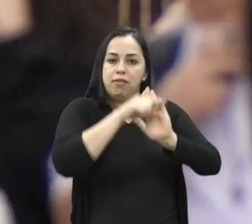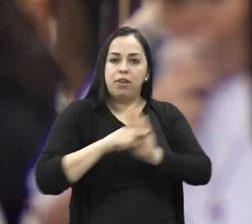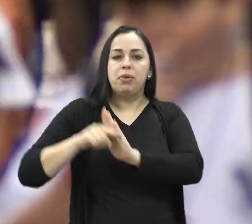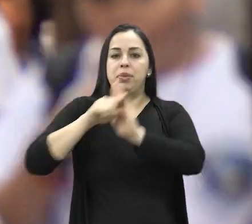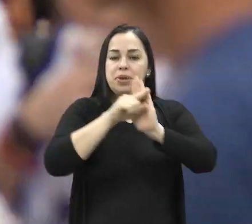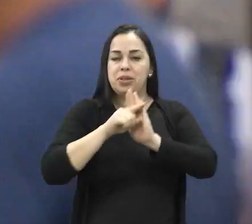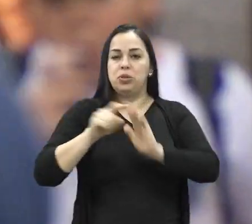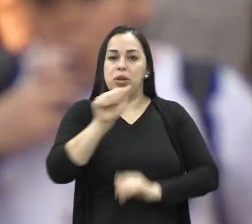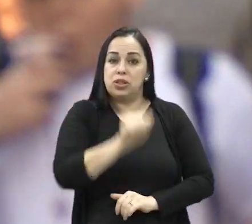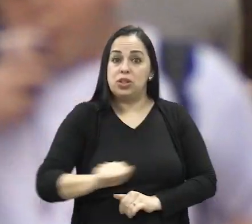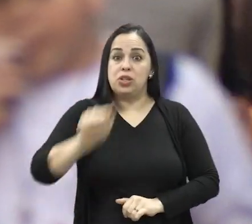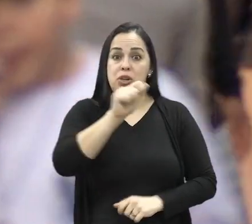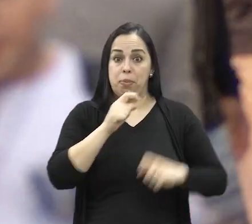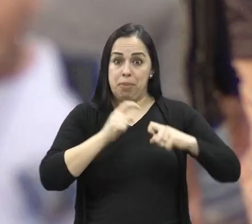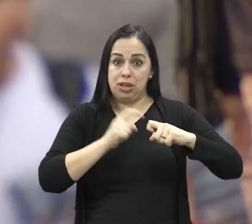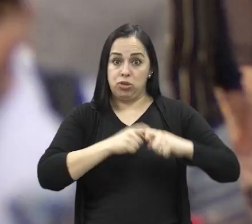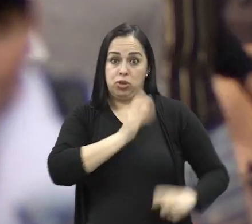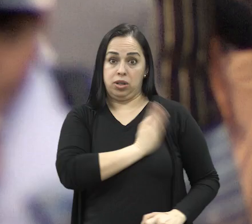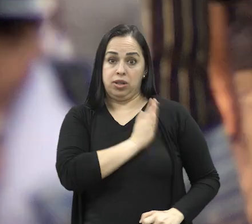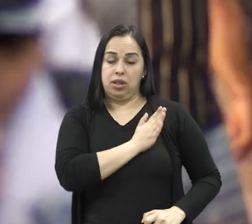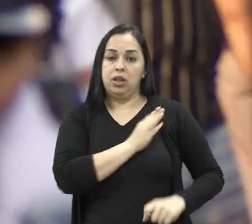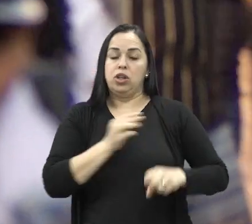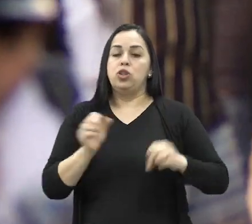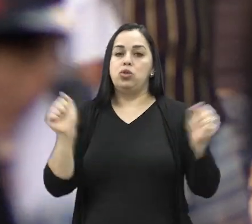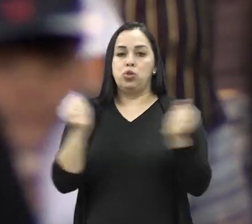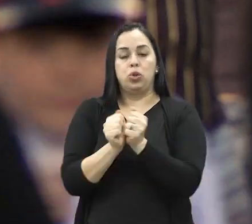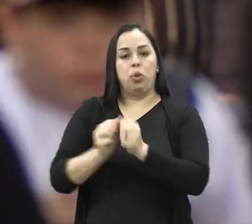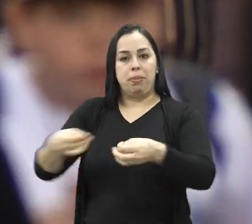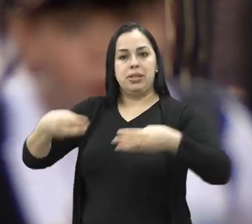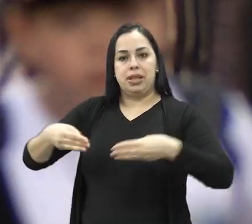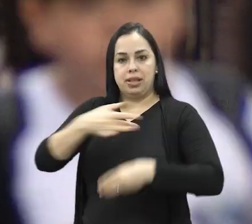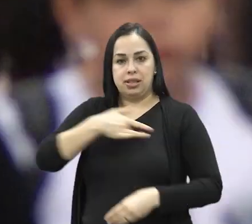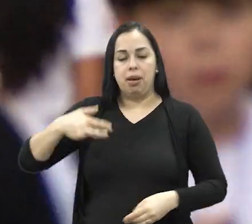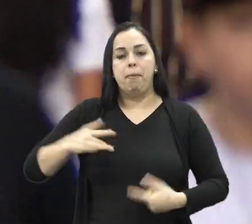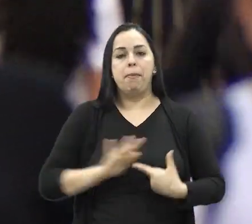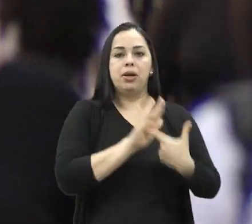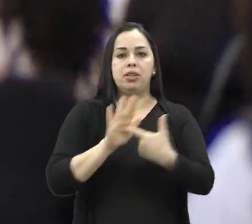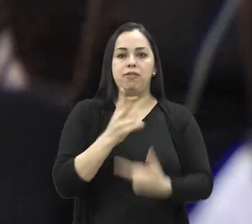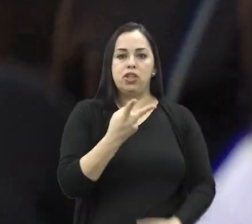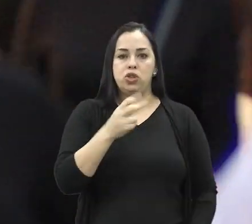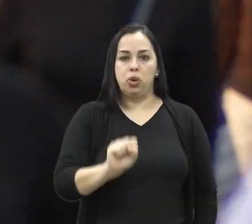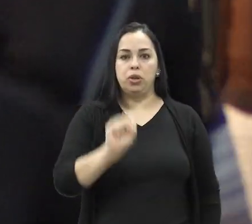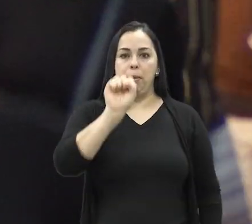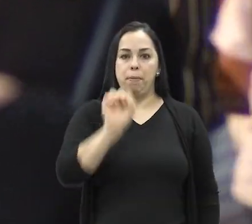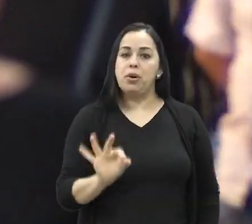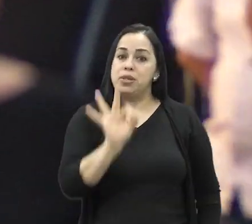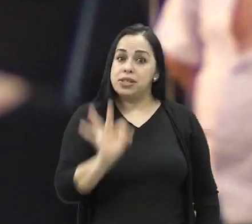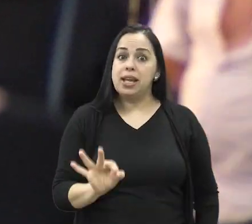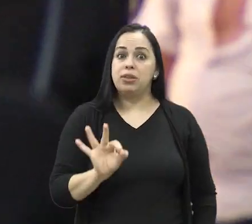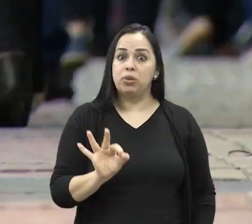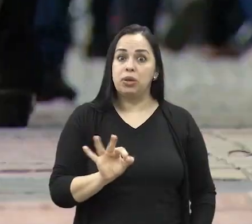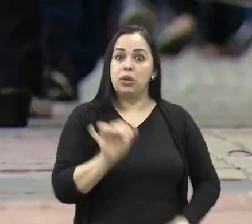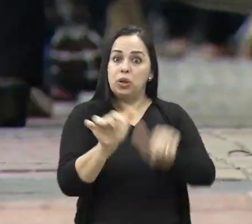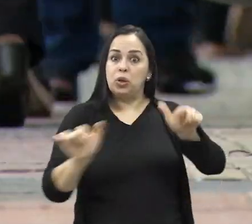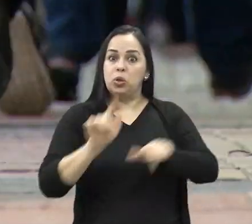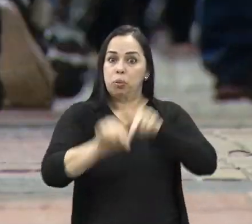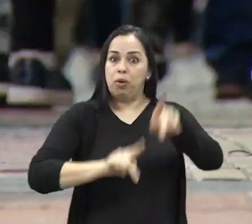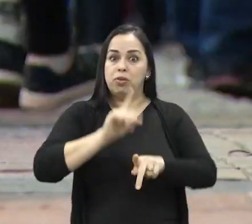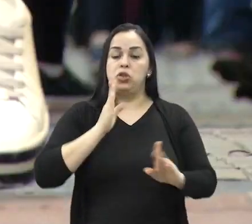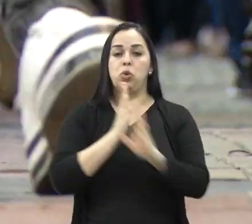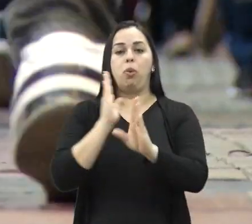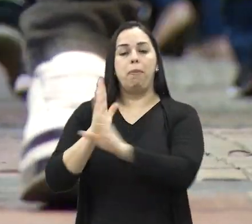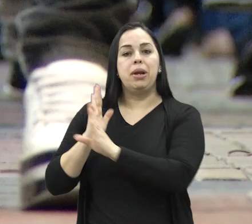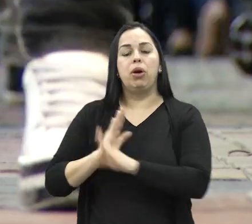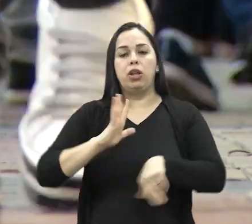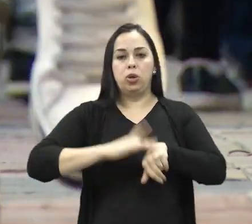Levantamento do Instituto Nacional de Cardiologia, feito com dados do Ministério da Saúde, mostra que 28% da população